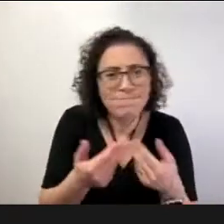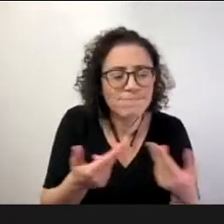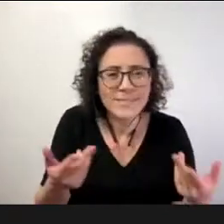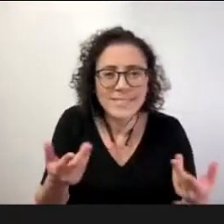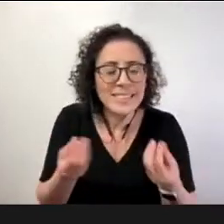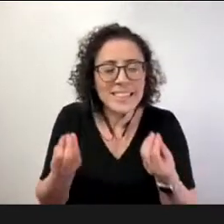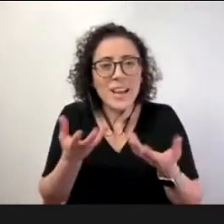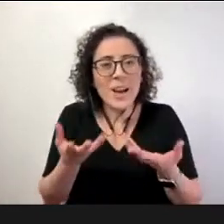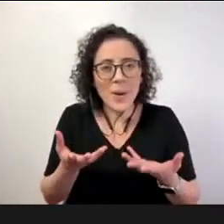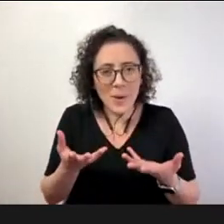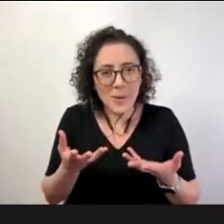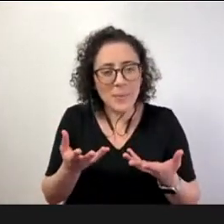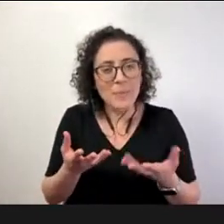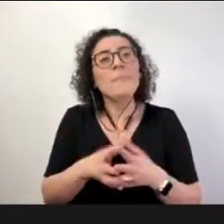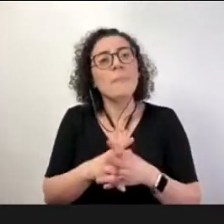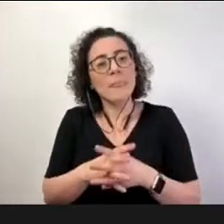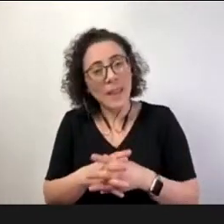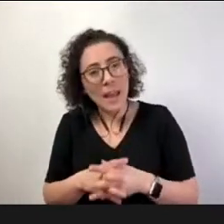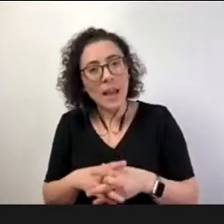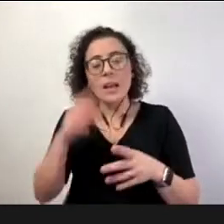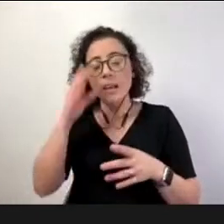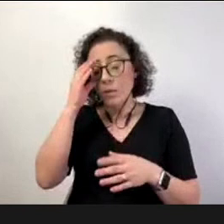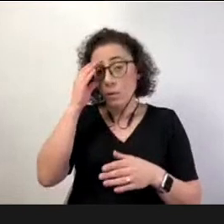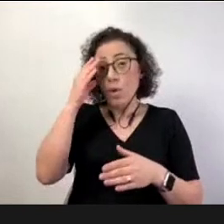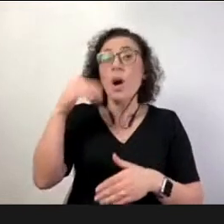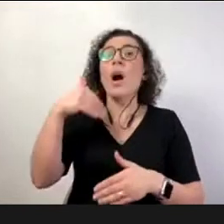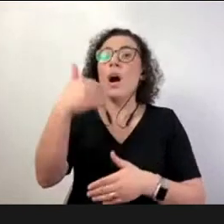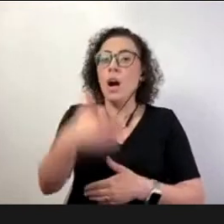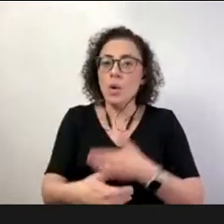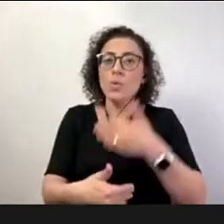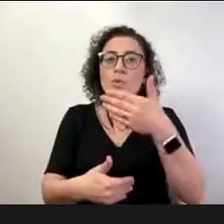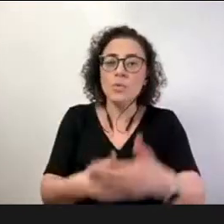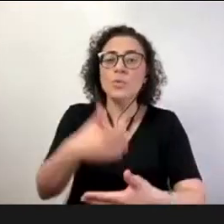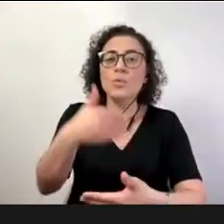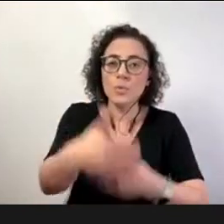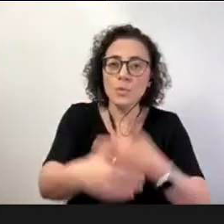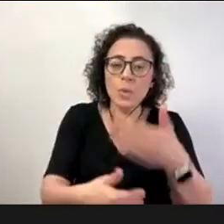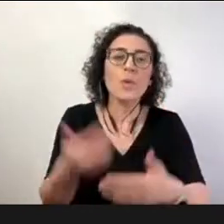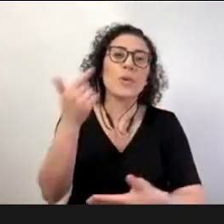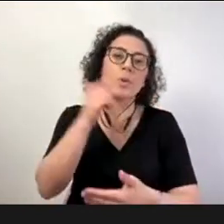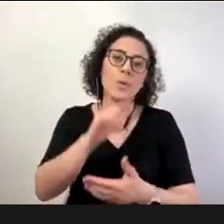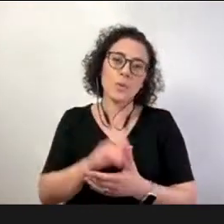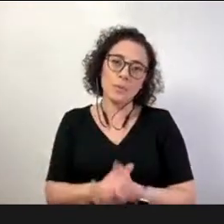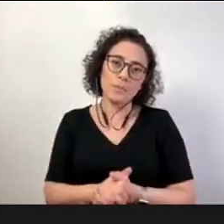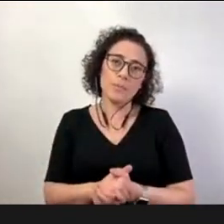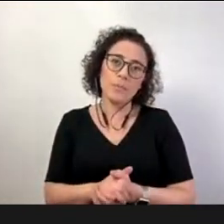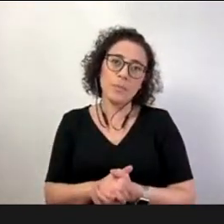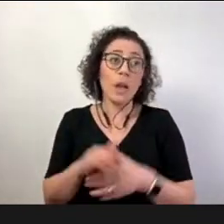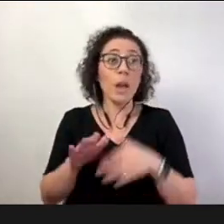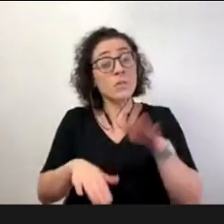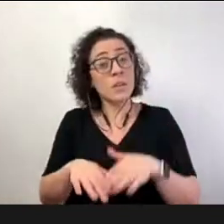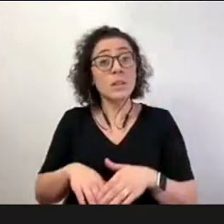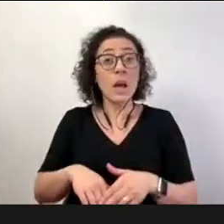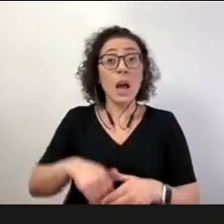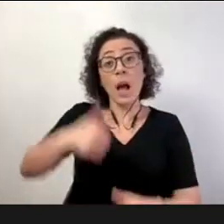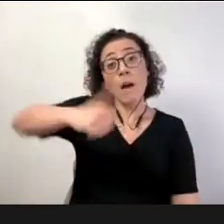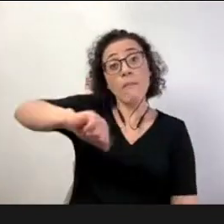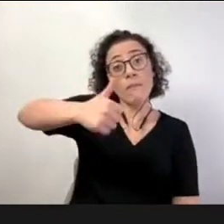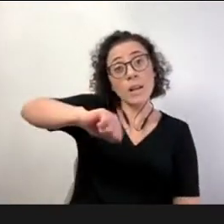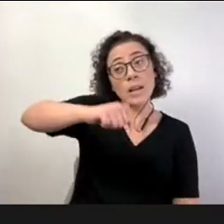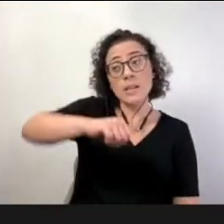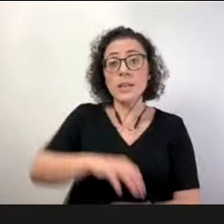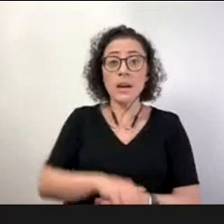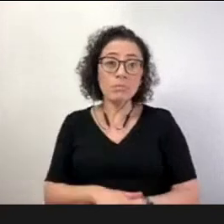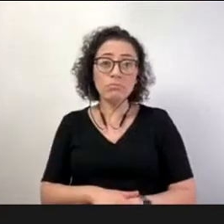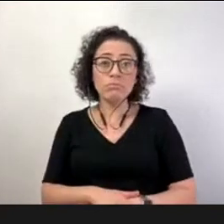modelo remoto mas foram construções que a gente foi fazendo nessa discussão às vezes era avaliação avaliação foi um outro tema como a gente planeja como a gente